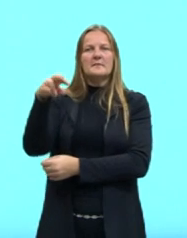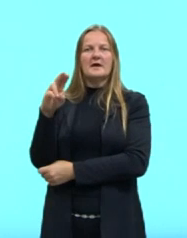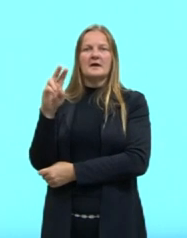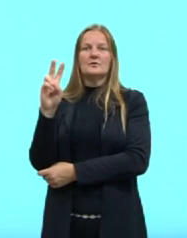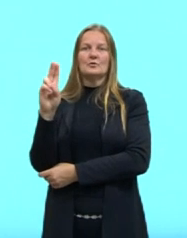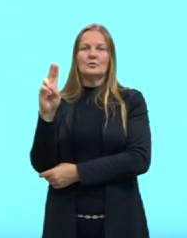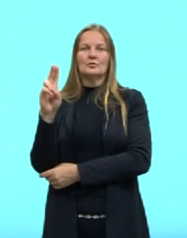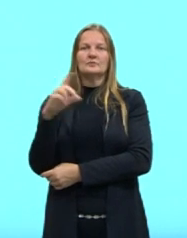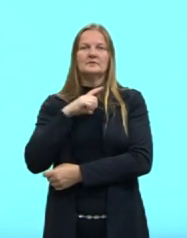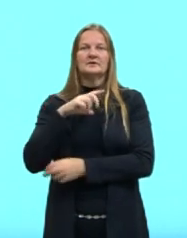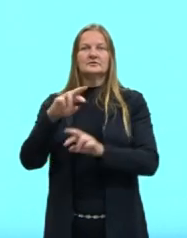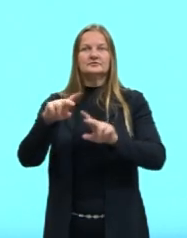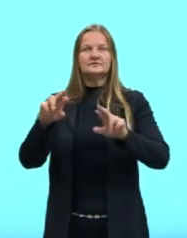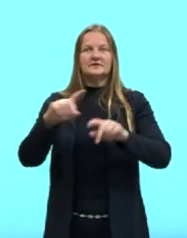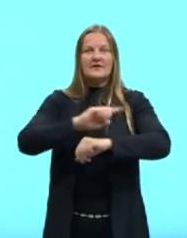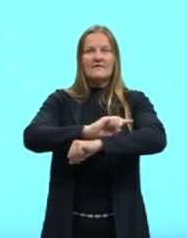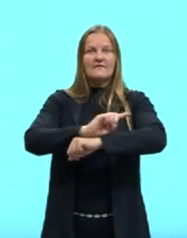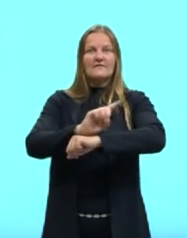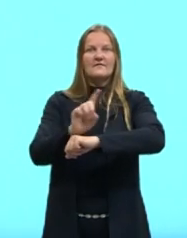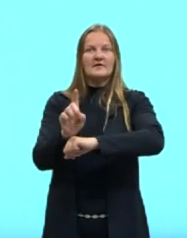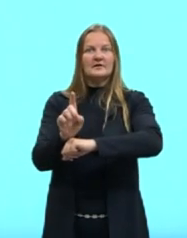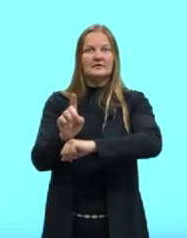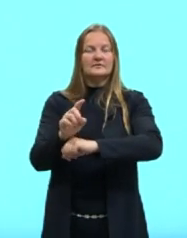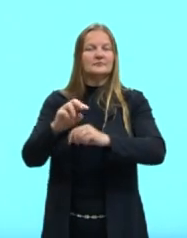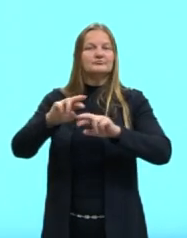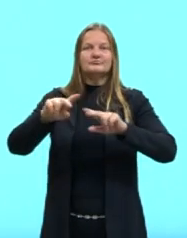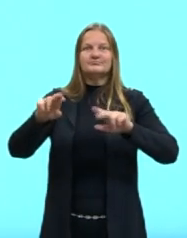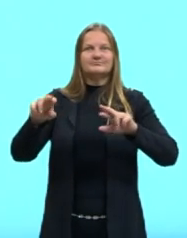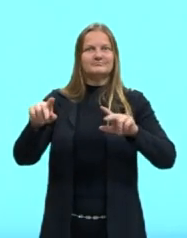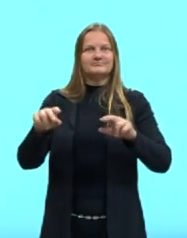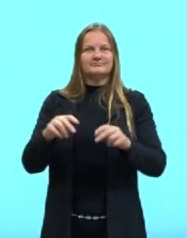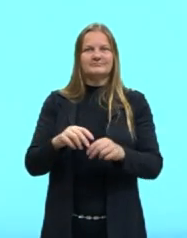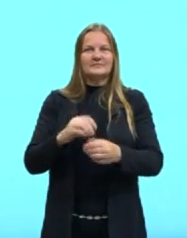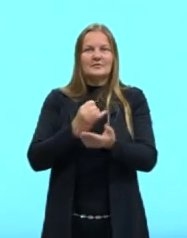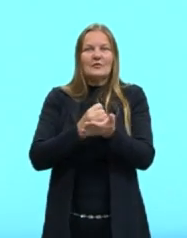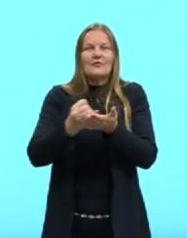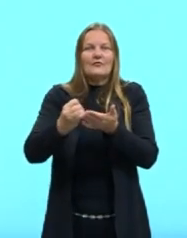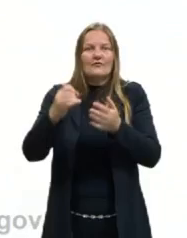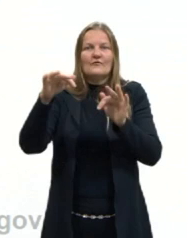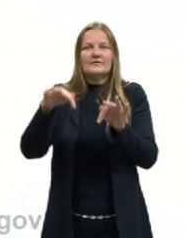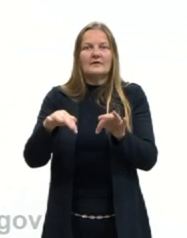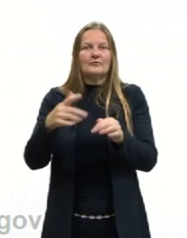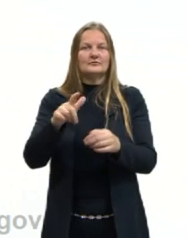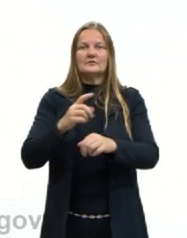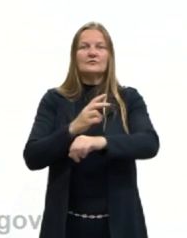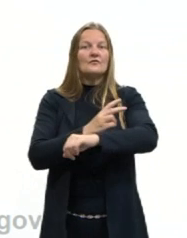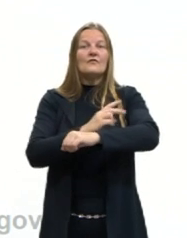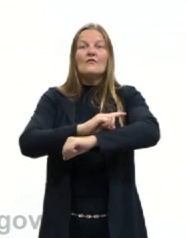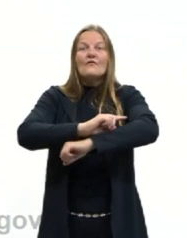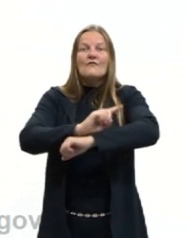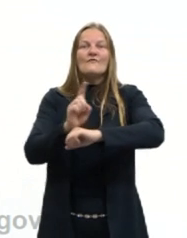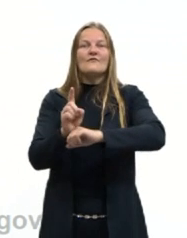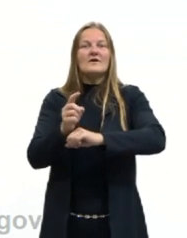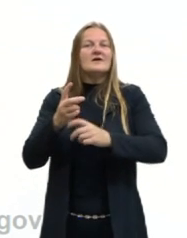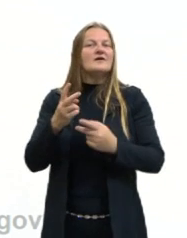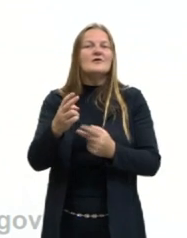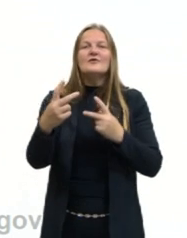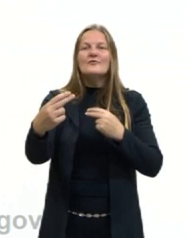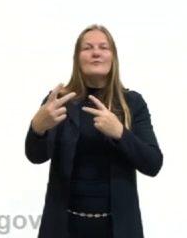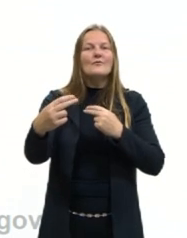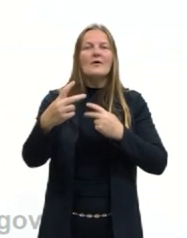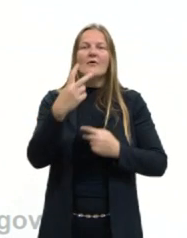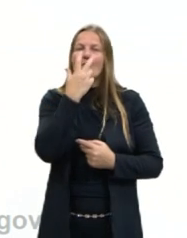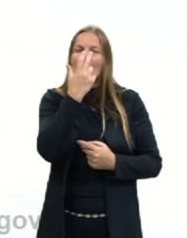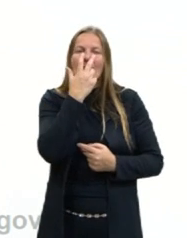diferença. A nossa velocidade, ela não pode ser dita, né, como velocidade inicial ou final. Ela é sempre a mesma, né, gente? Então, não